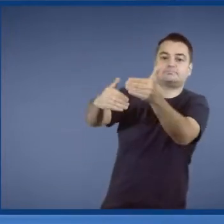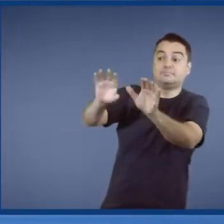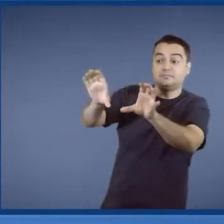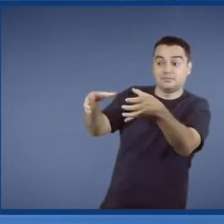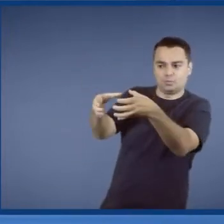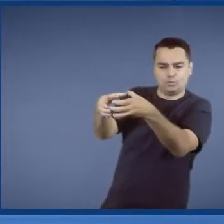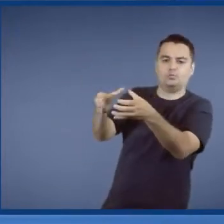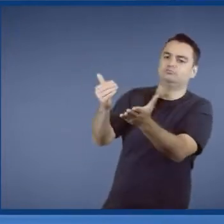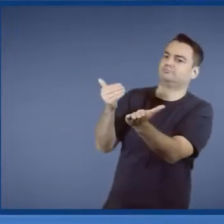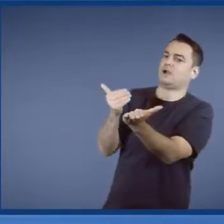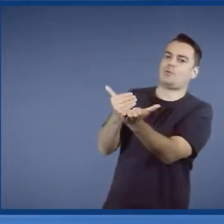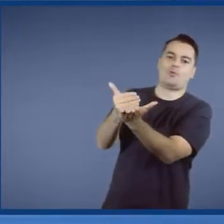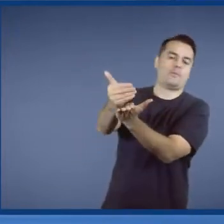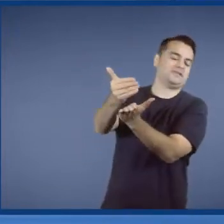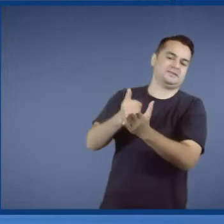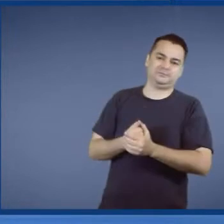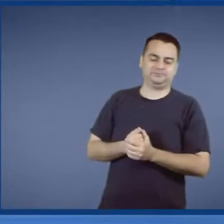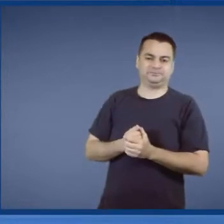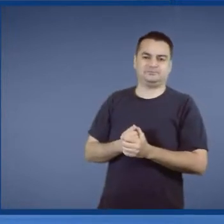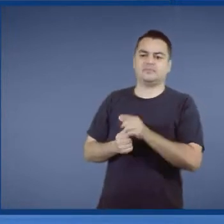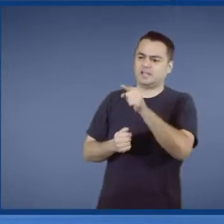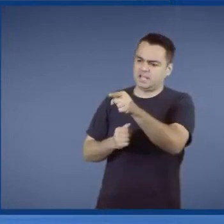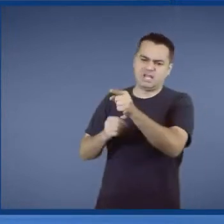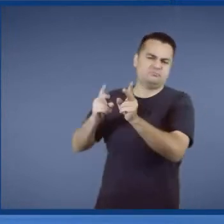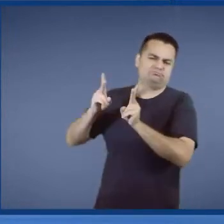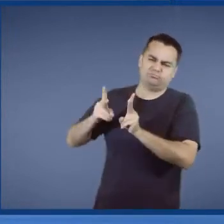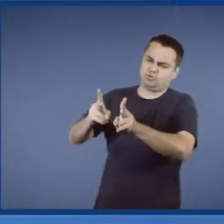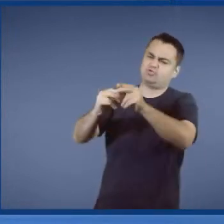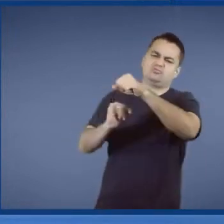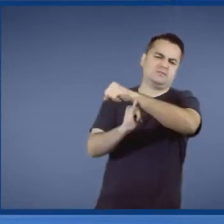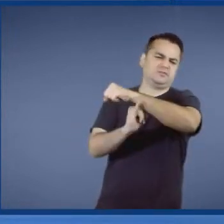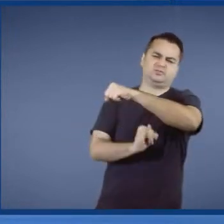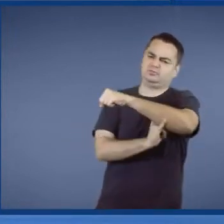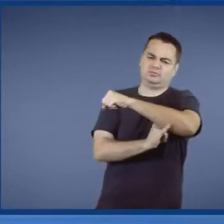começando. E o nosso ciclo na infraestrutura não para. Vai continuar.